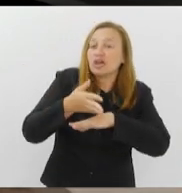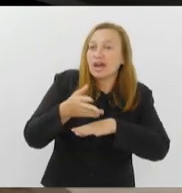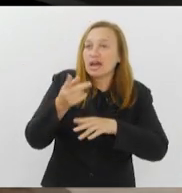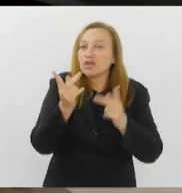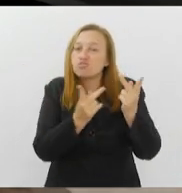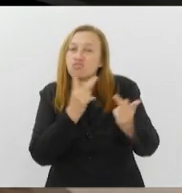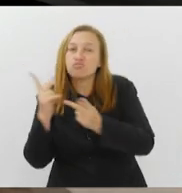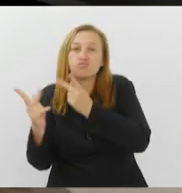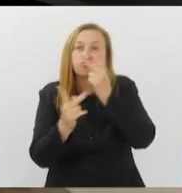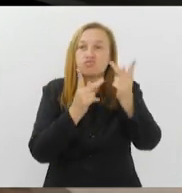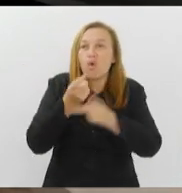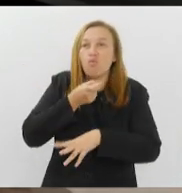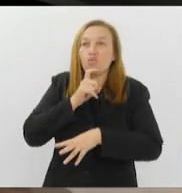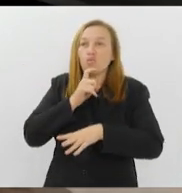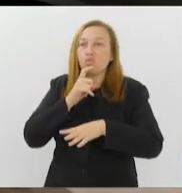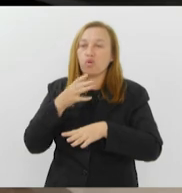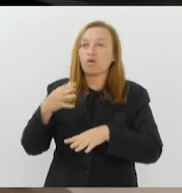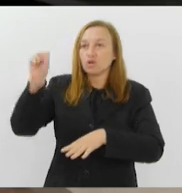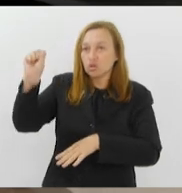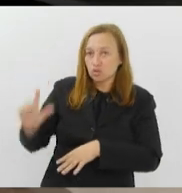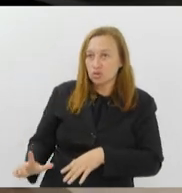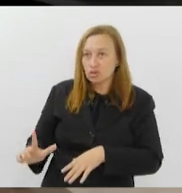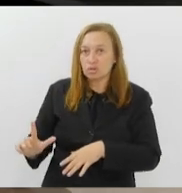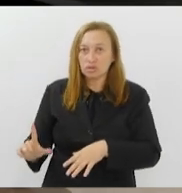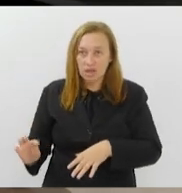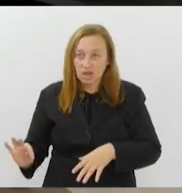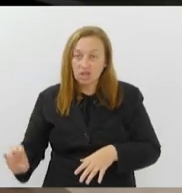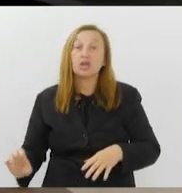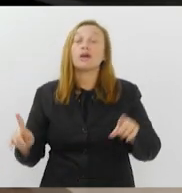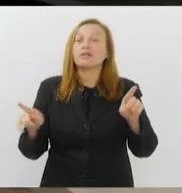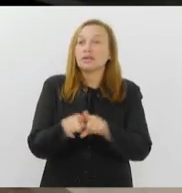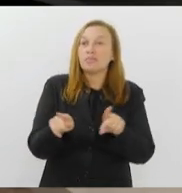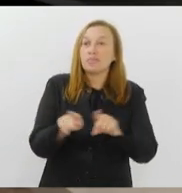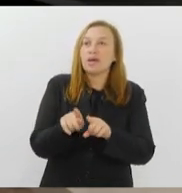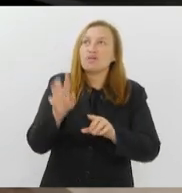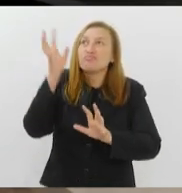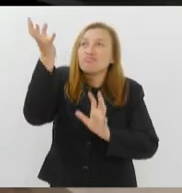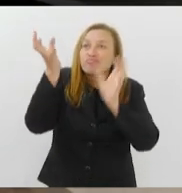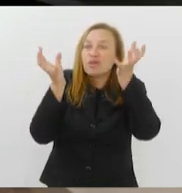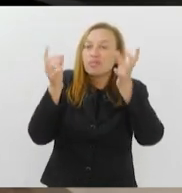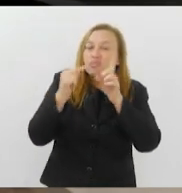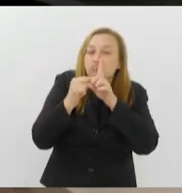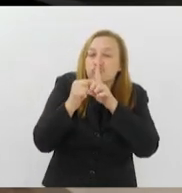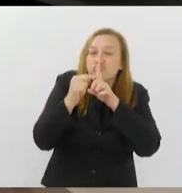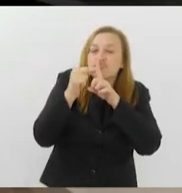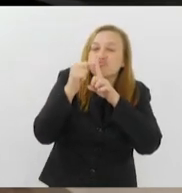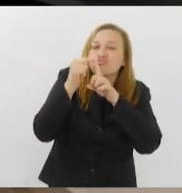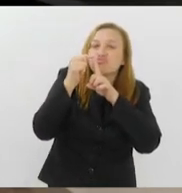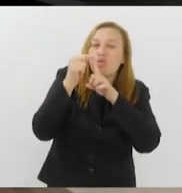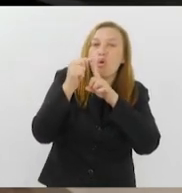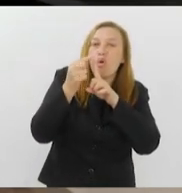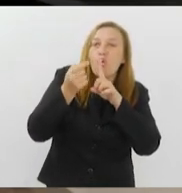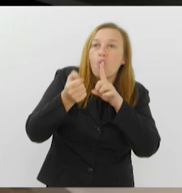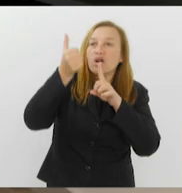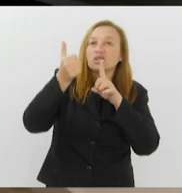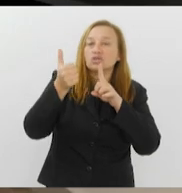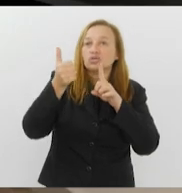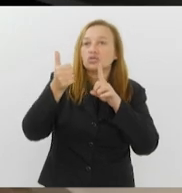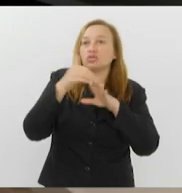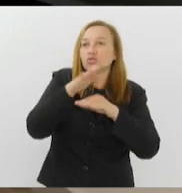à região sudeste. E por conta disso, as temperaturas também tendem a ficar um pouco acima da média em quase todas as regiões,